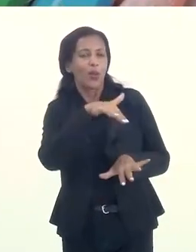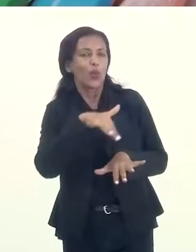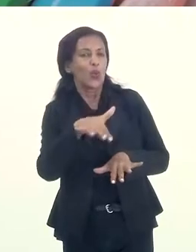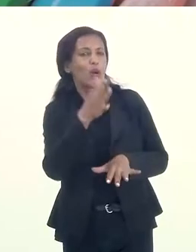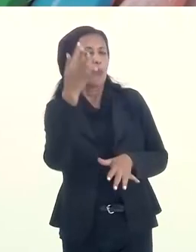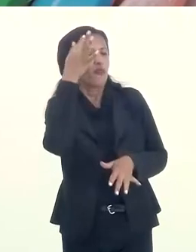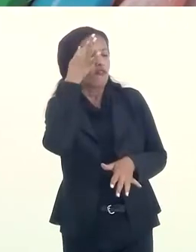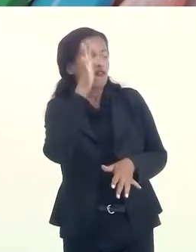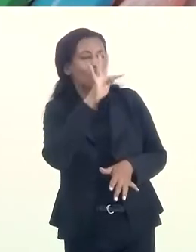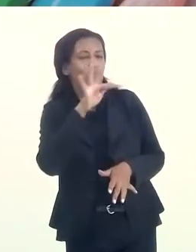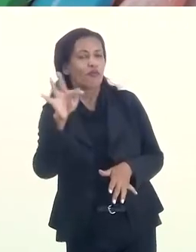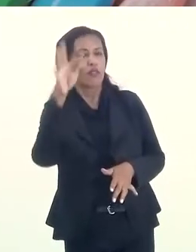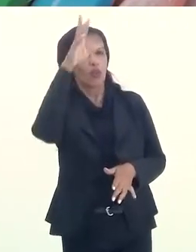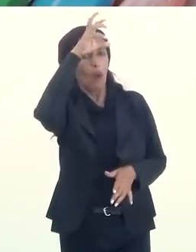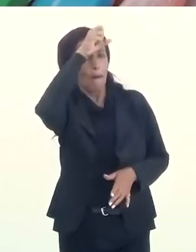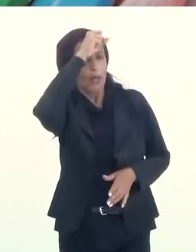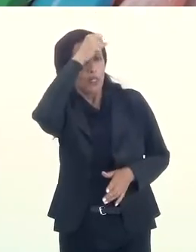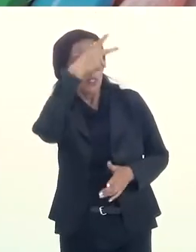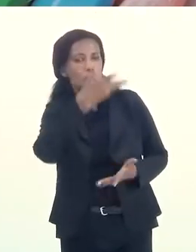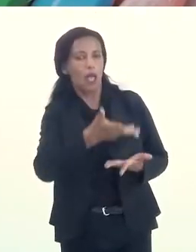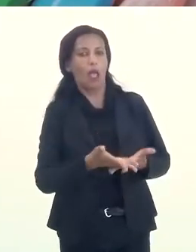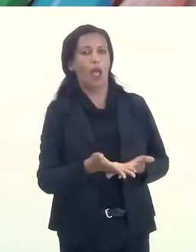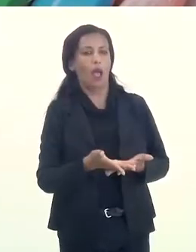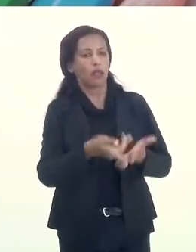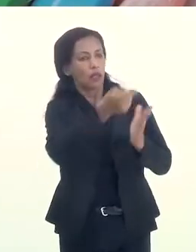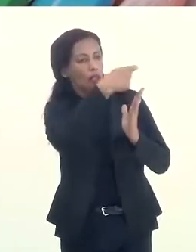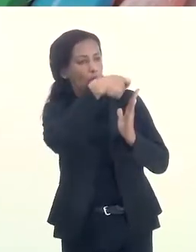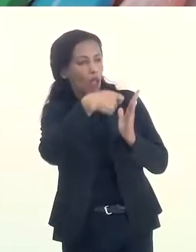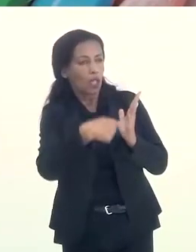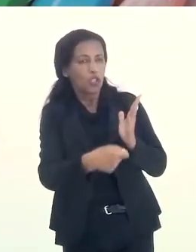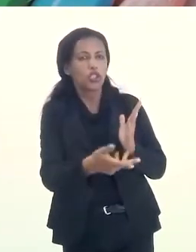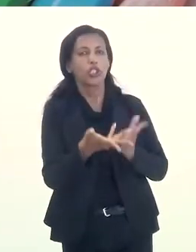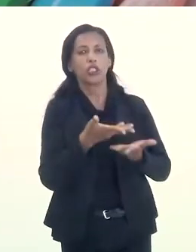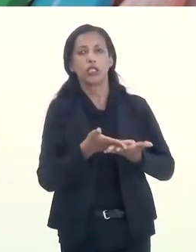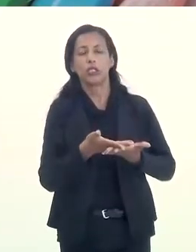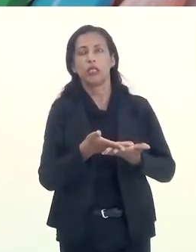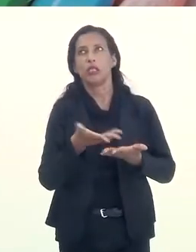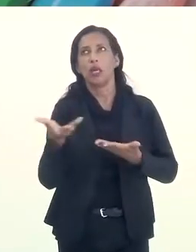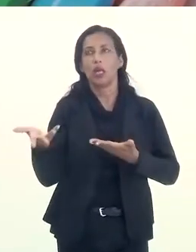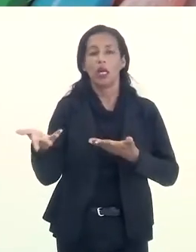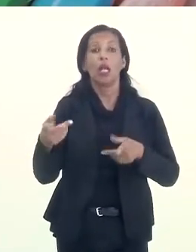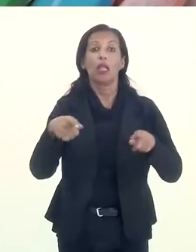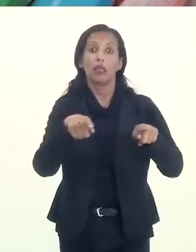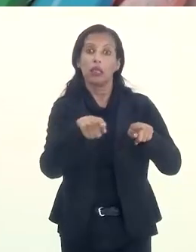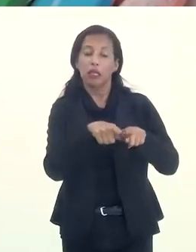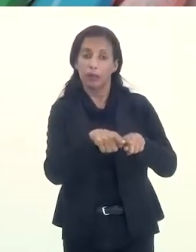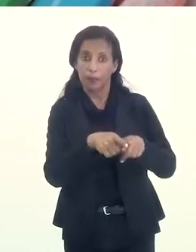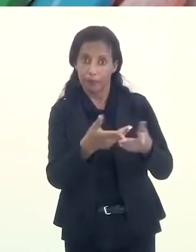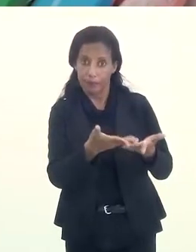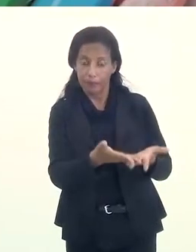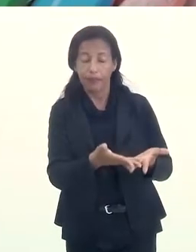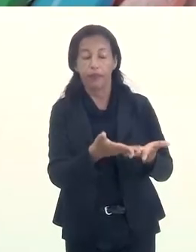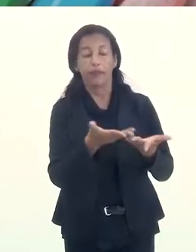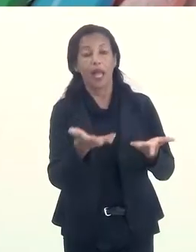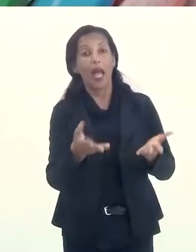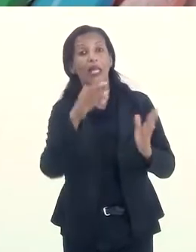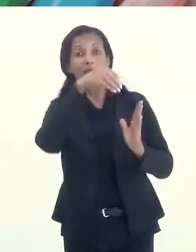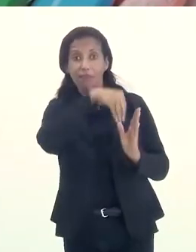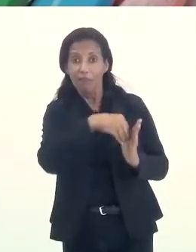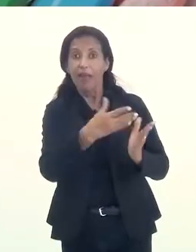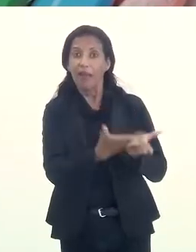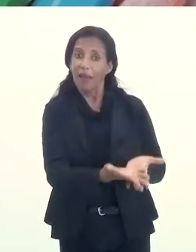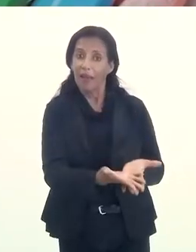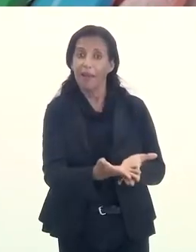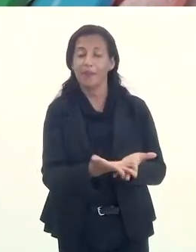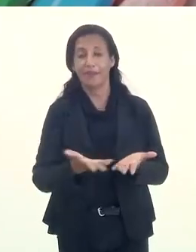filosófico, no campo da aprendizagem, no campo da... escrita, ficcional, também, né? Aí